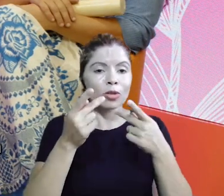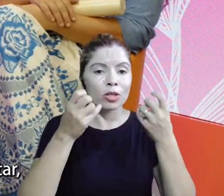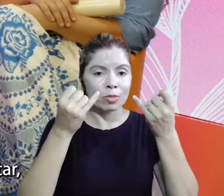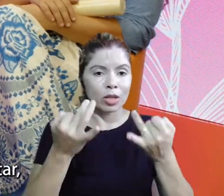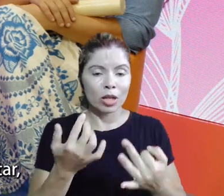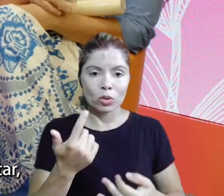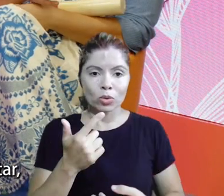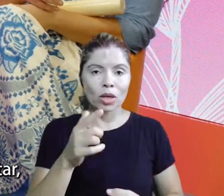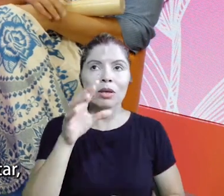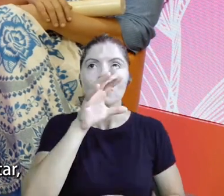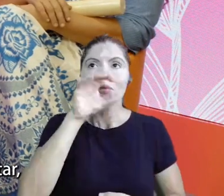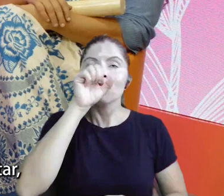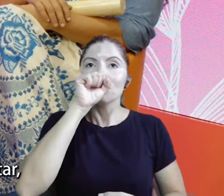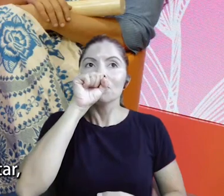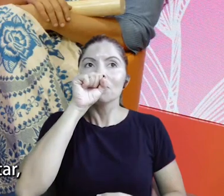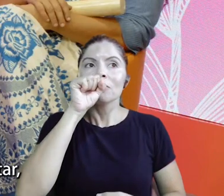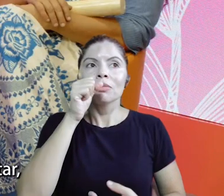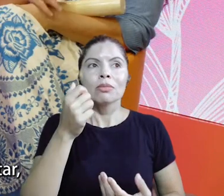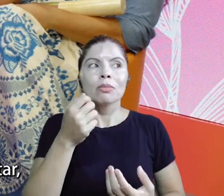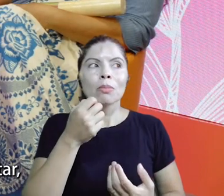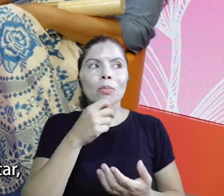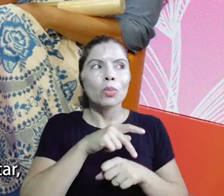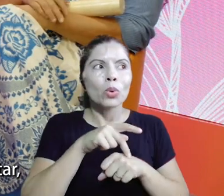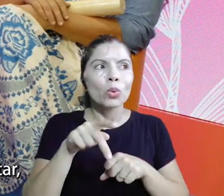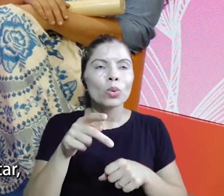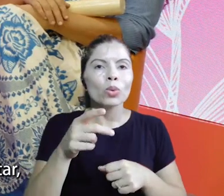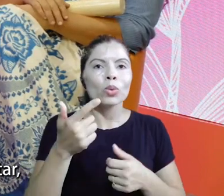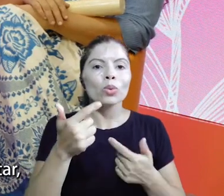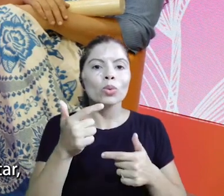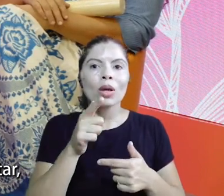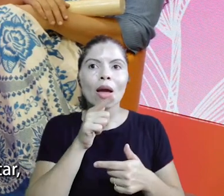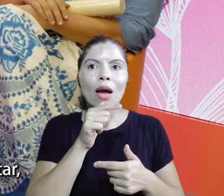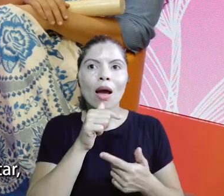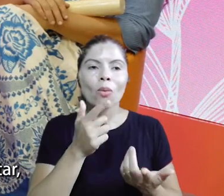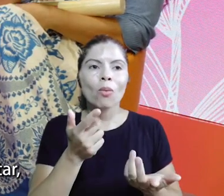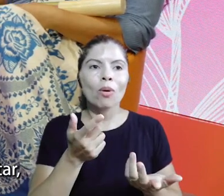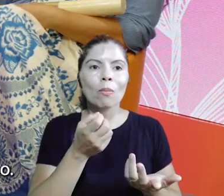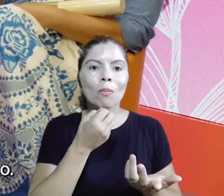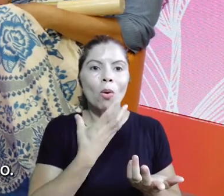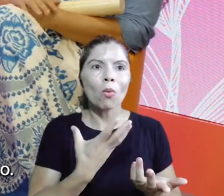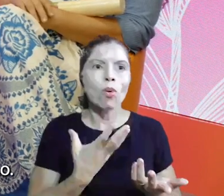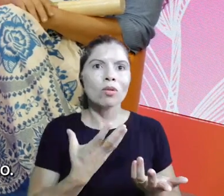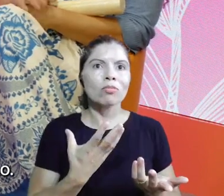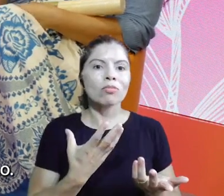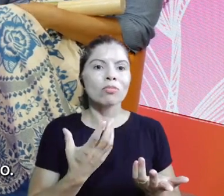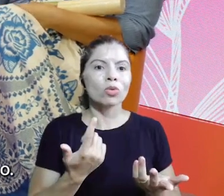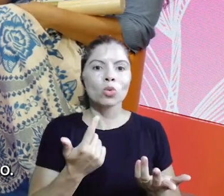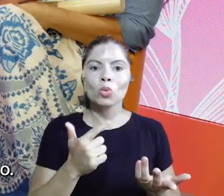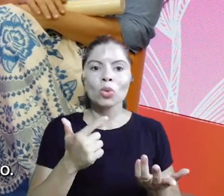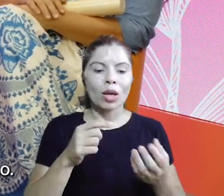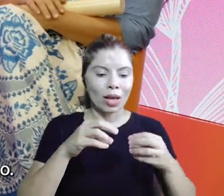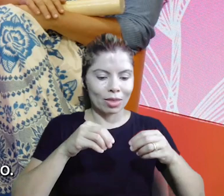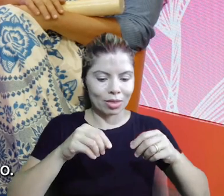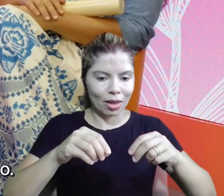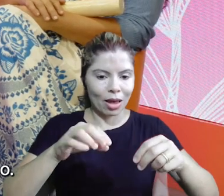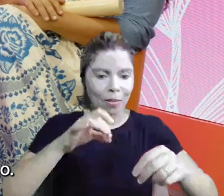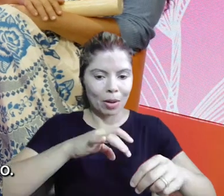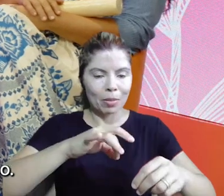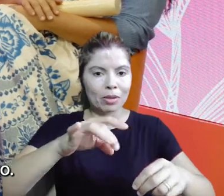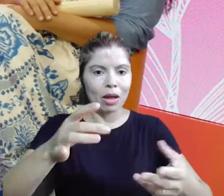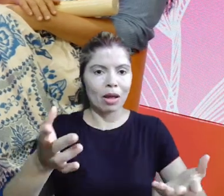ar puro para respirar e não tem a mata para plantar, terra boa para plantar, é melhor morrer, é melhor ter extinção,